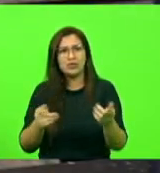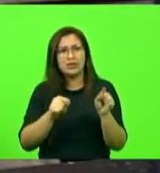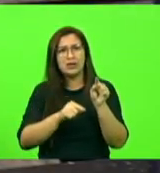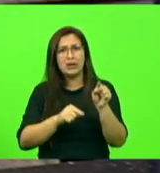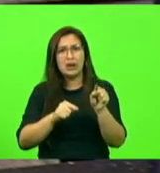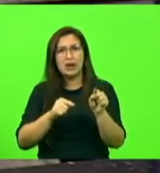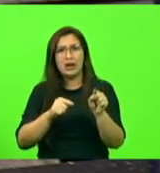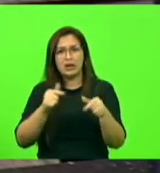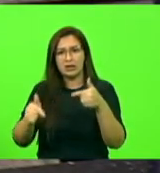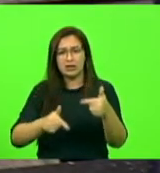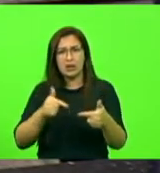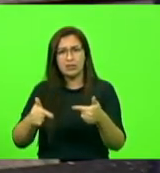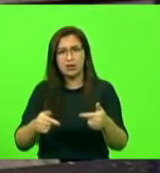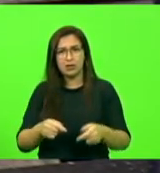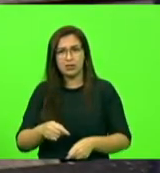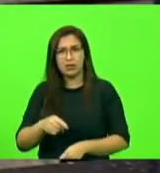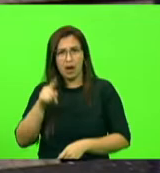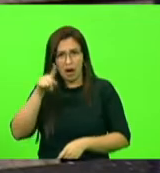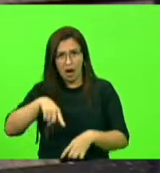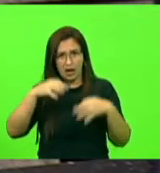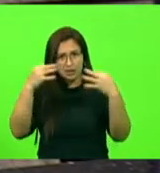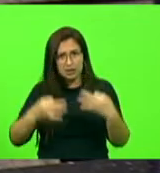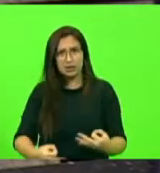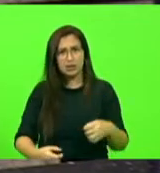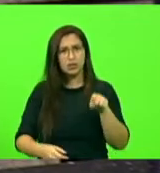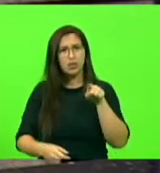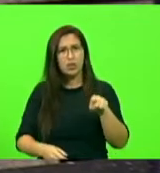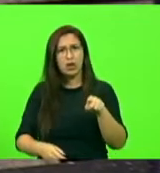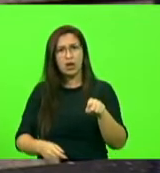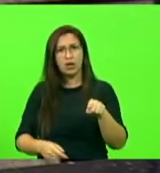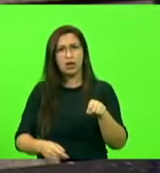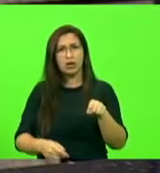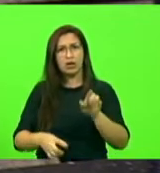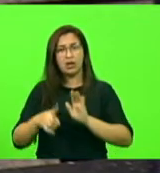Vocês acham justo a pessoa perder um direito de trabalhar